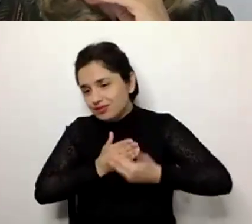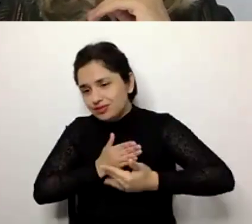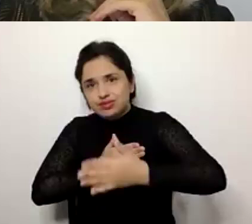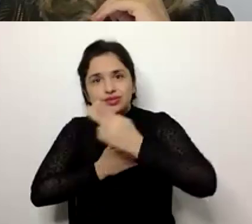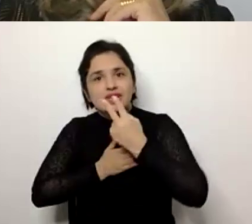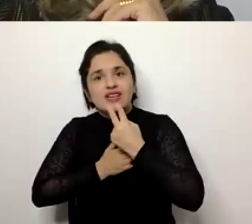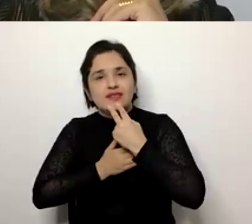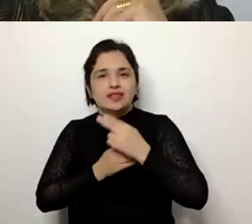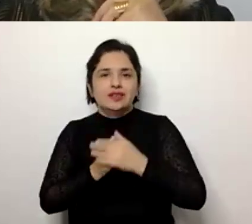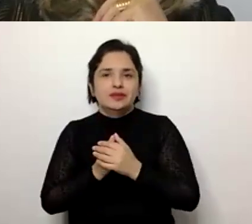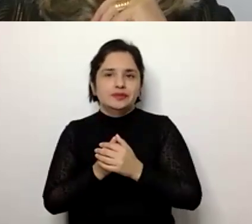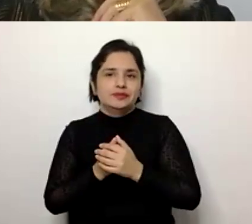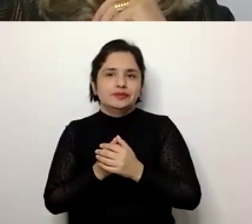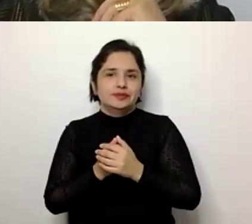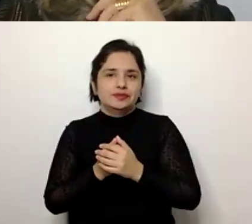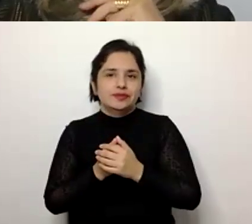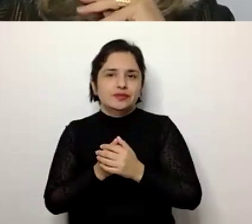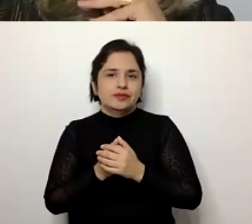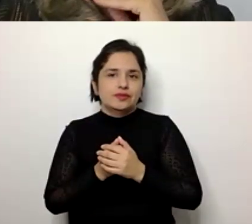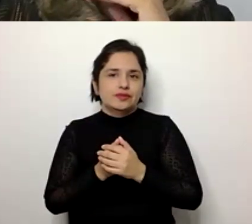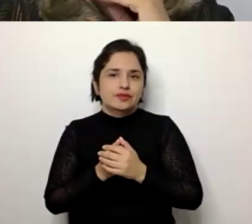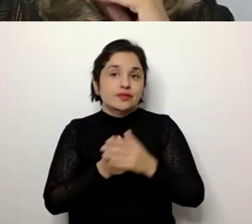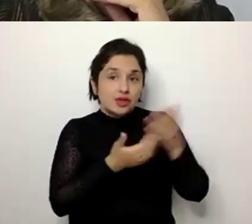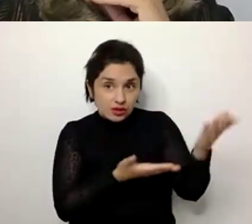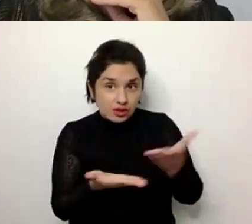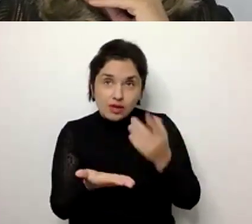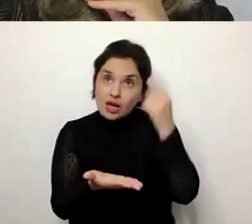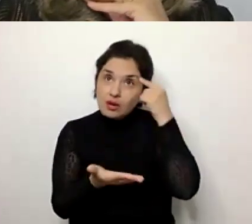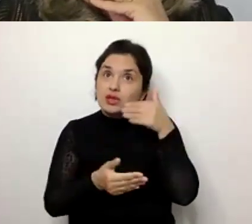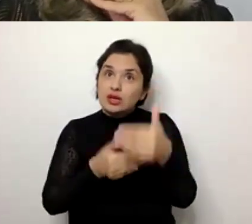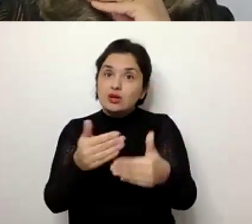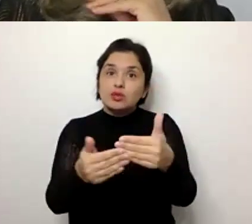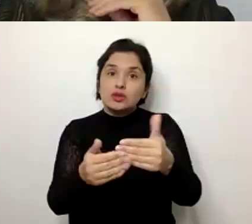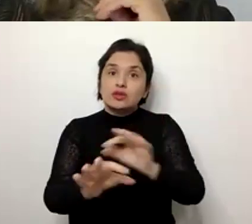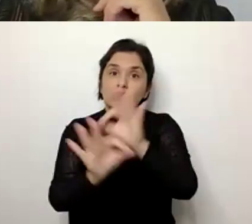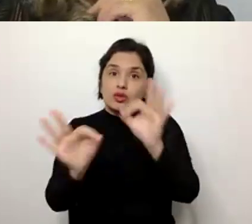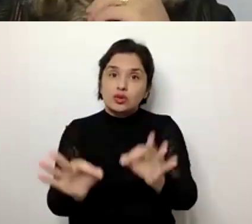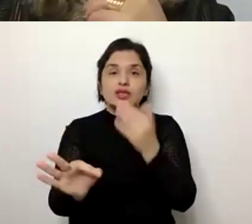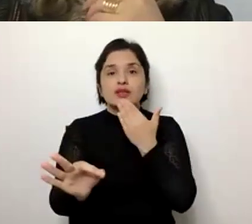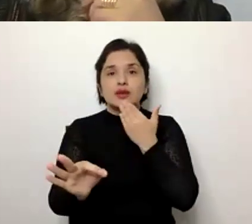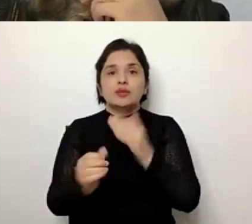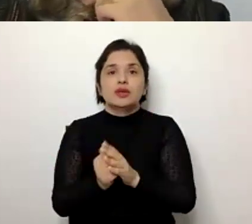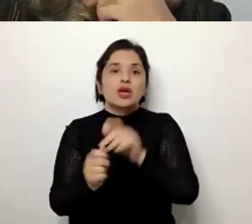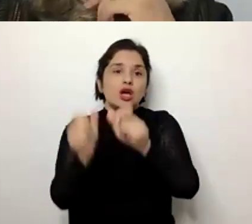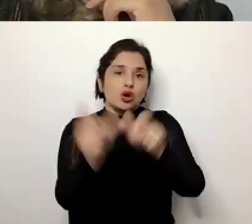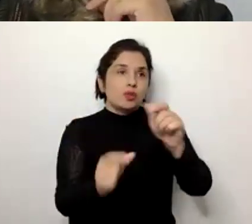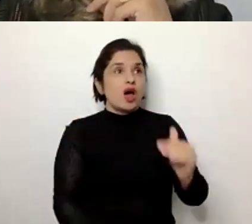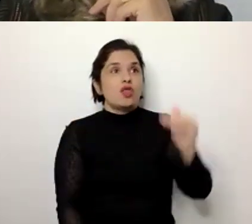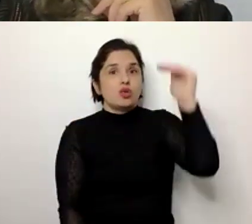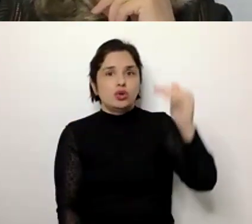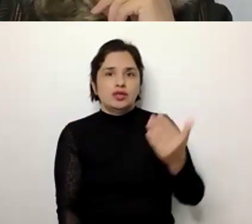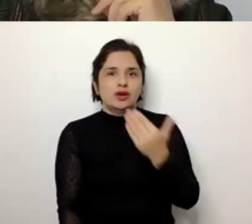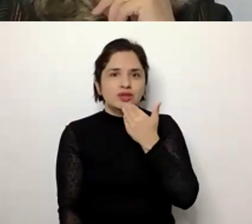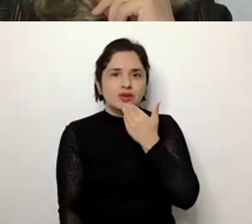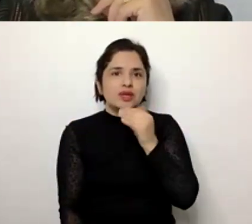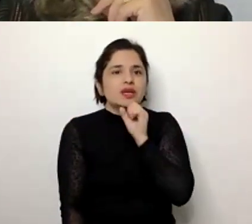vida e que é uma invitação justamente a poder pensar este processo educativo também com pessoas adultas ou com pessoas que que